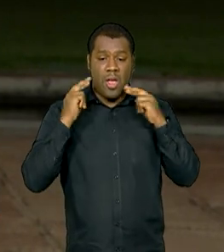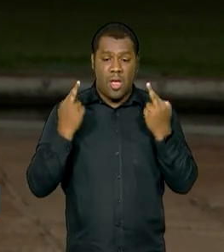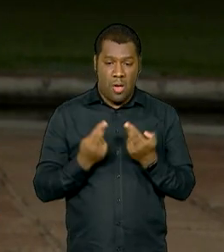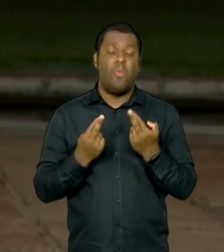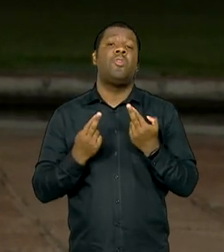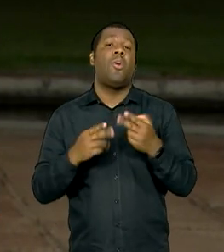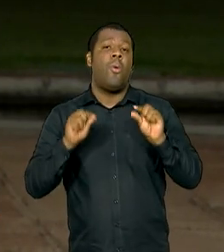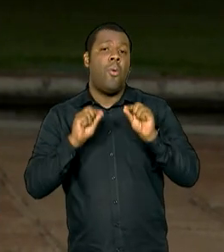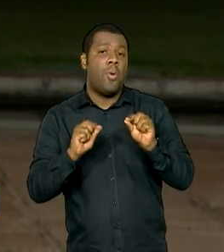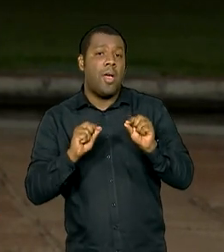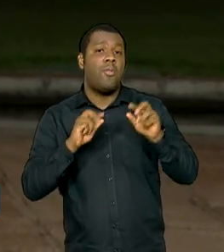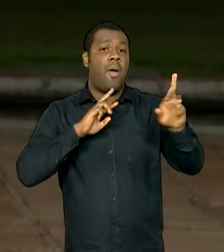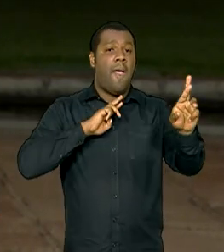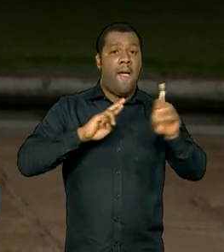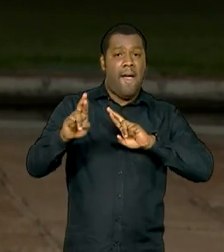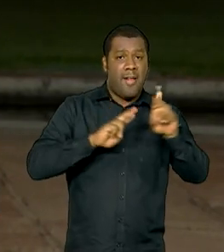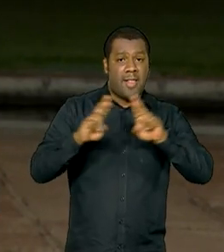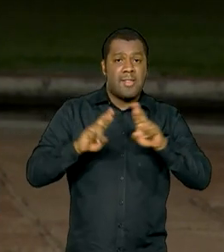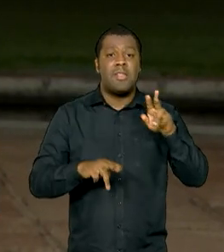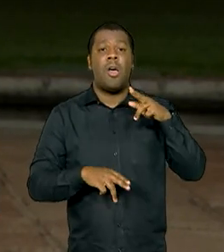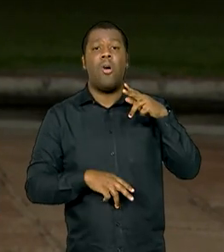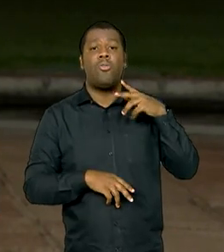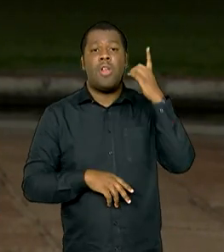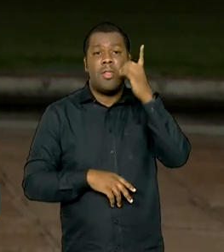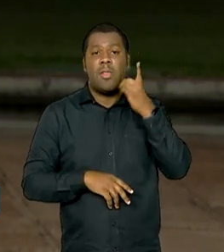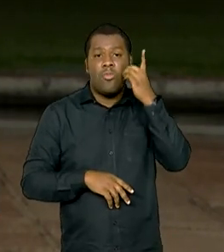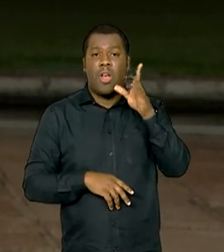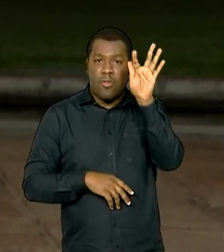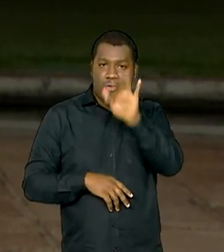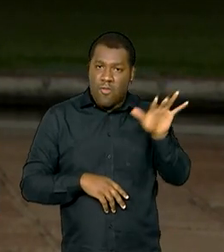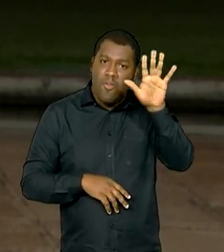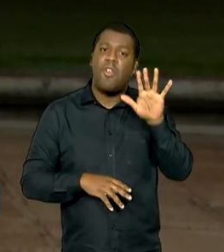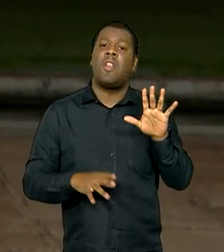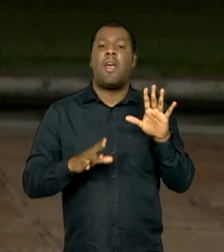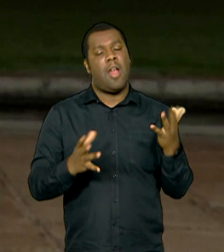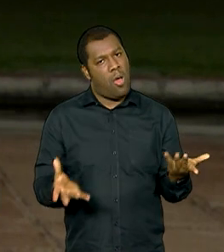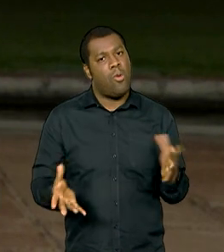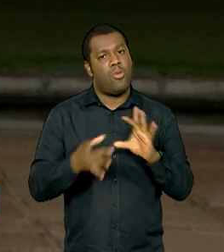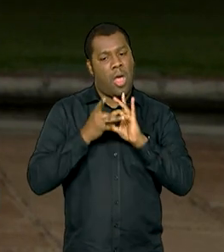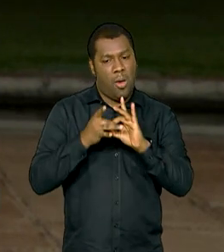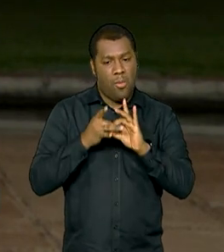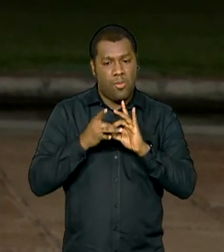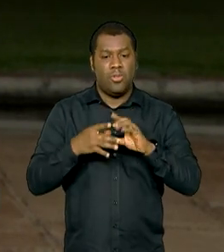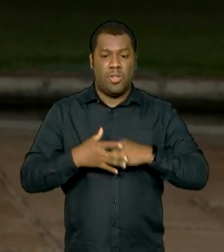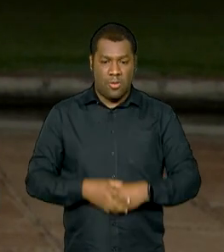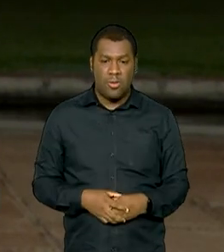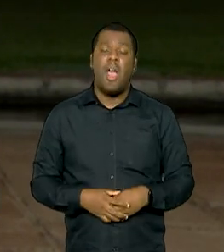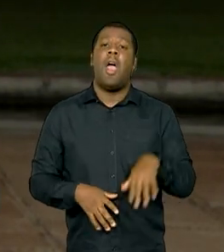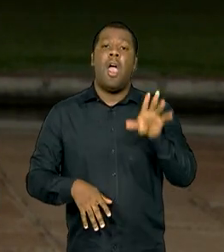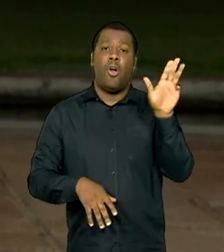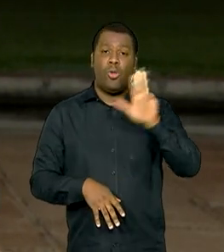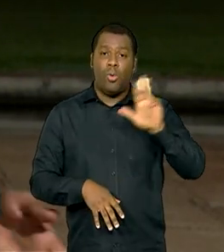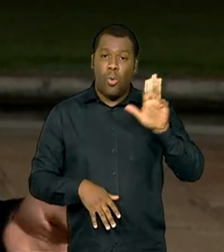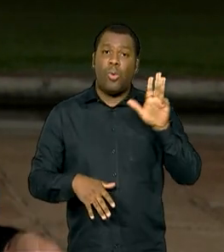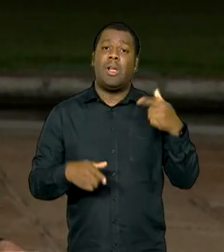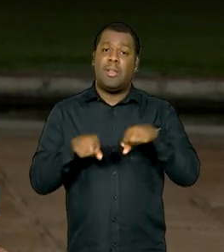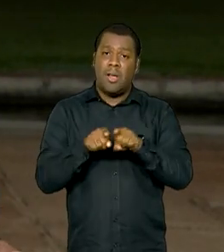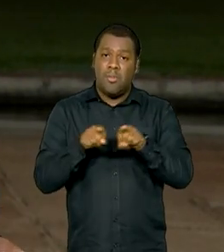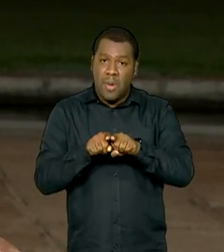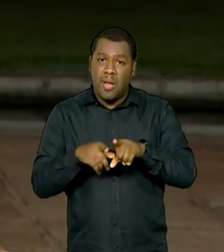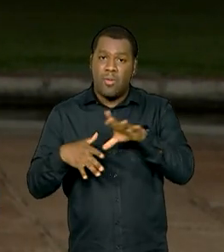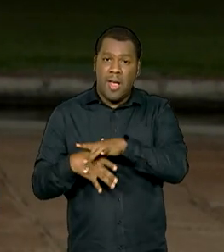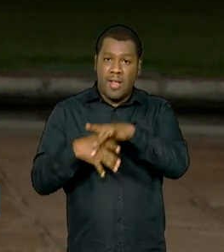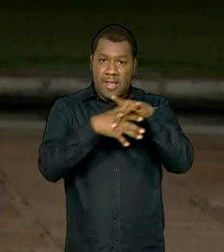melhorar a relação com os deputados federais. Além disso, Lula e os líderes da Câmara devem discutir pautas